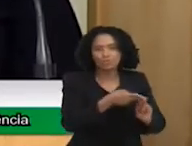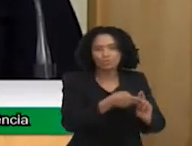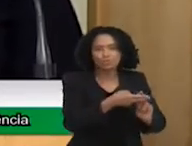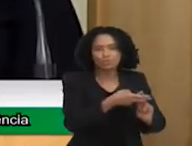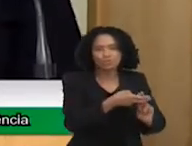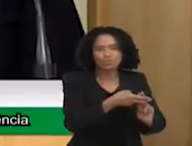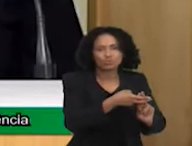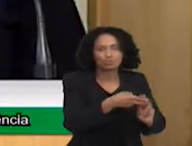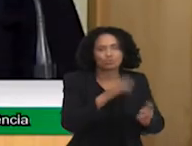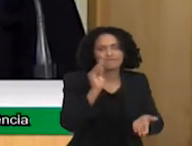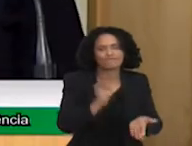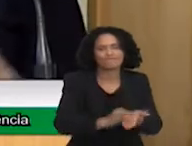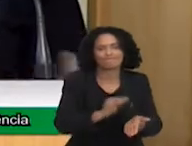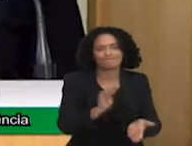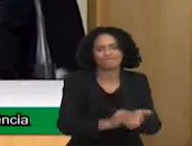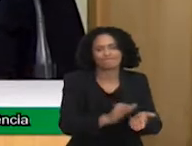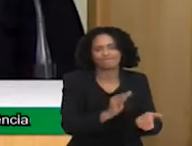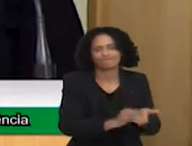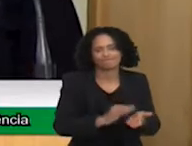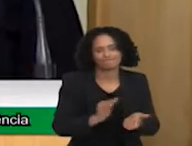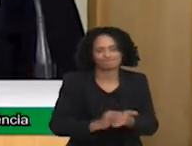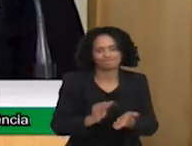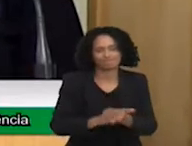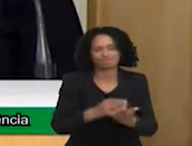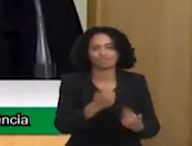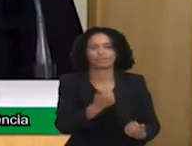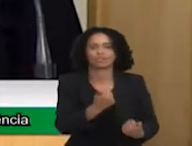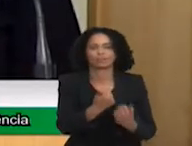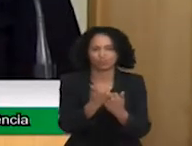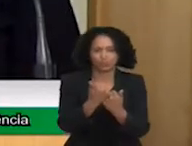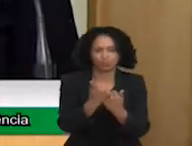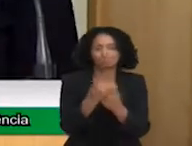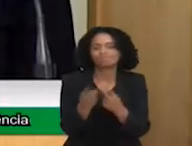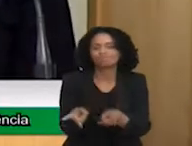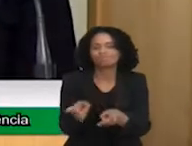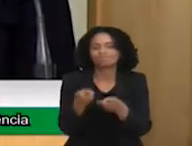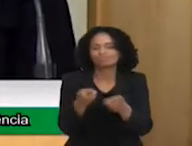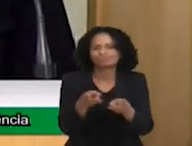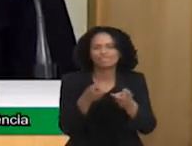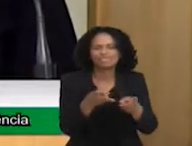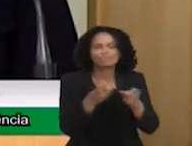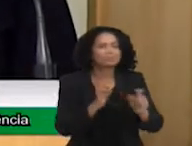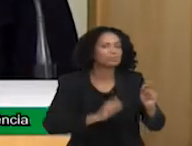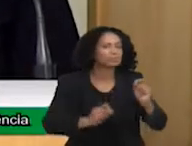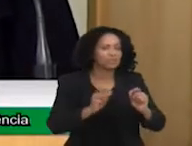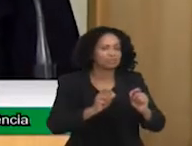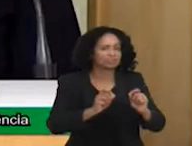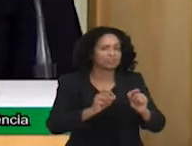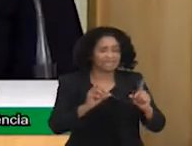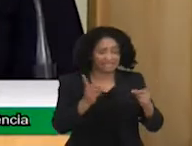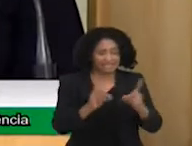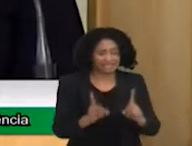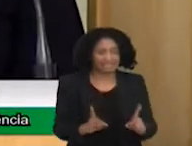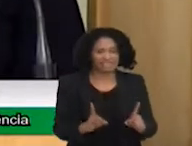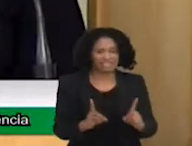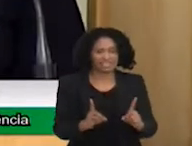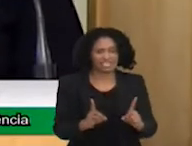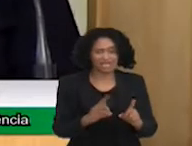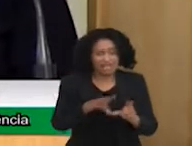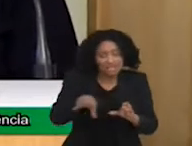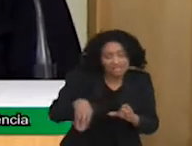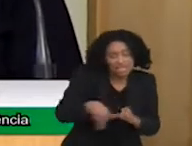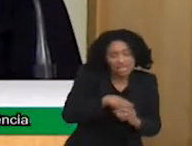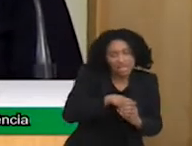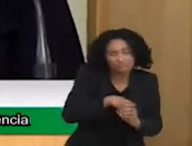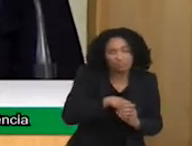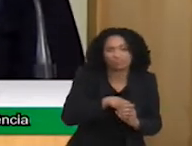acabei vendo que a deficiência, ela vem segmentada. Então, o que que acontecia?